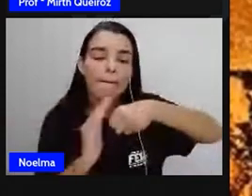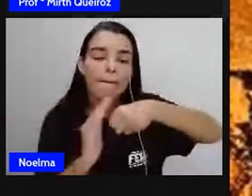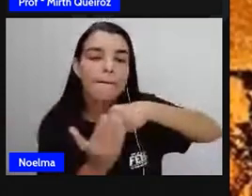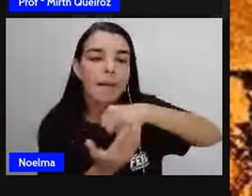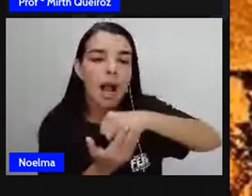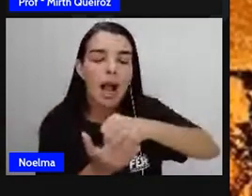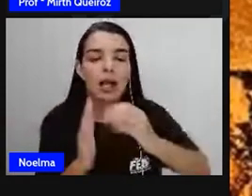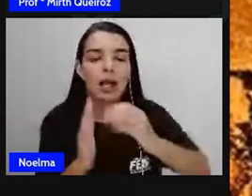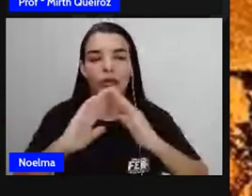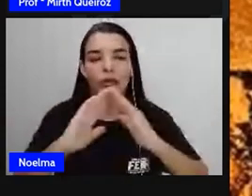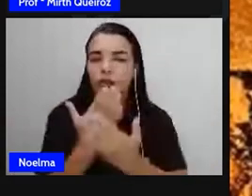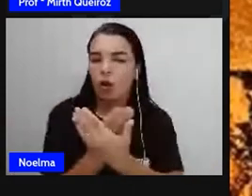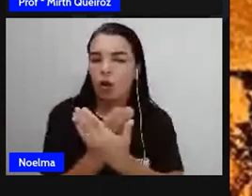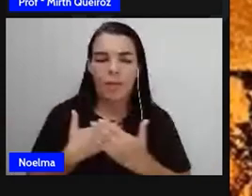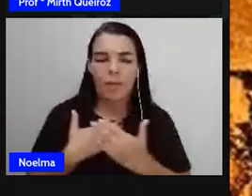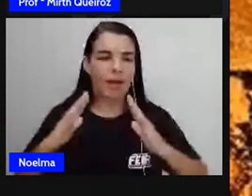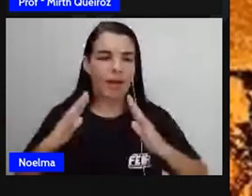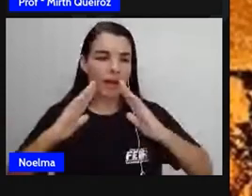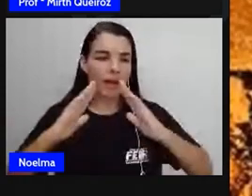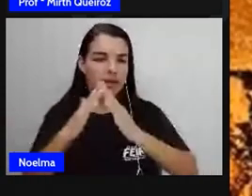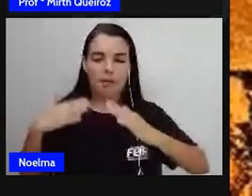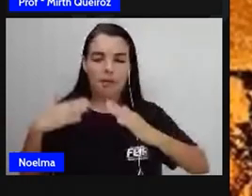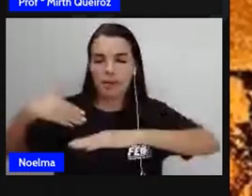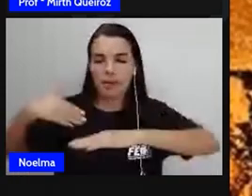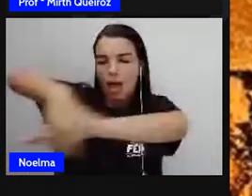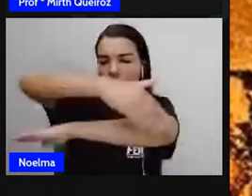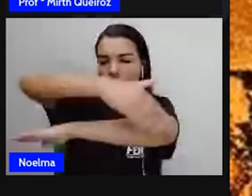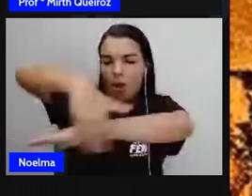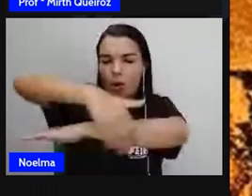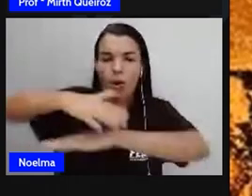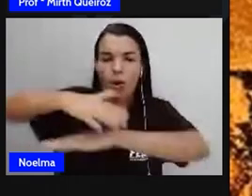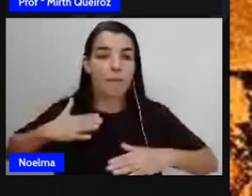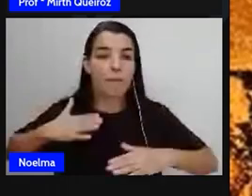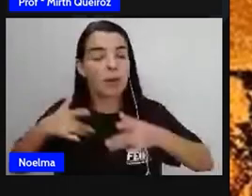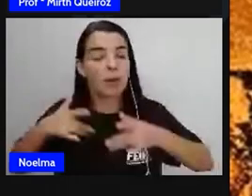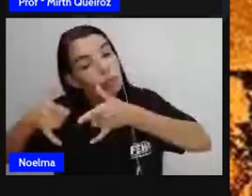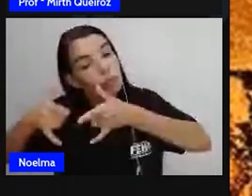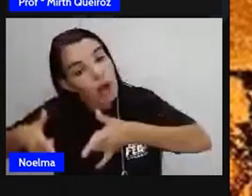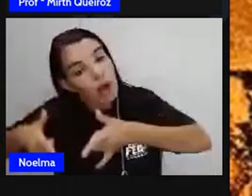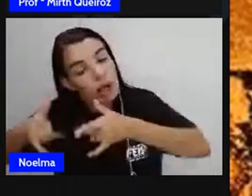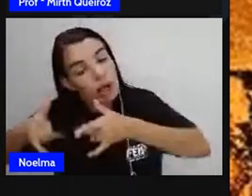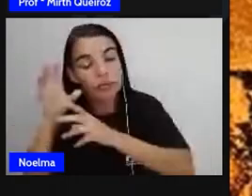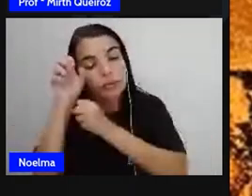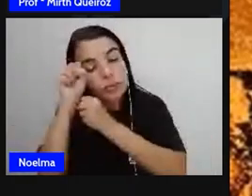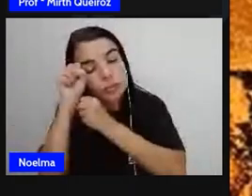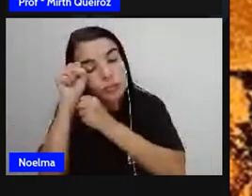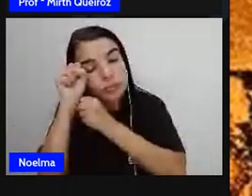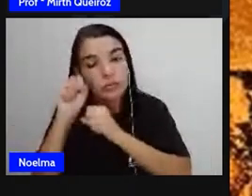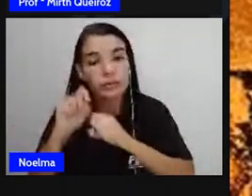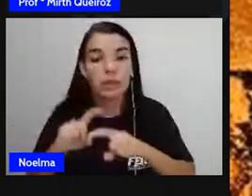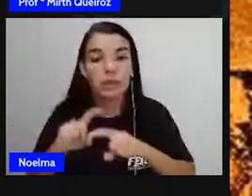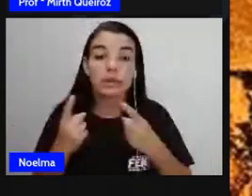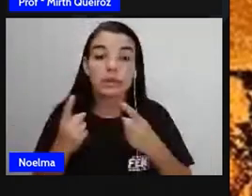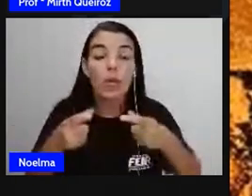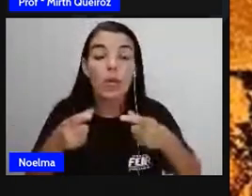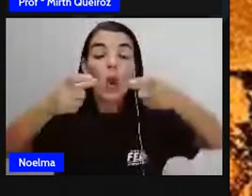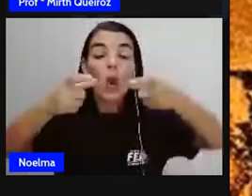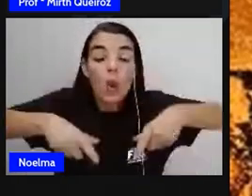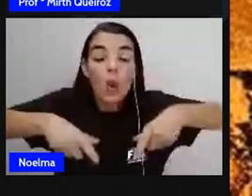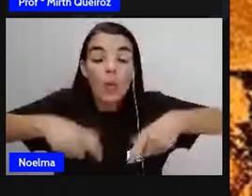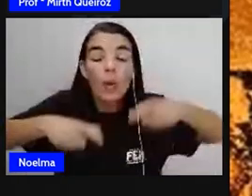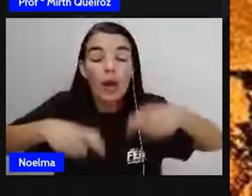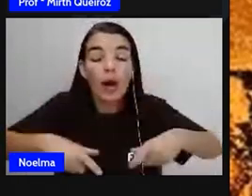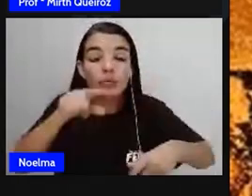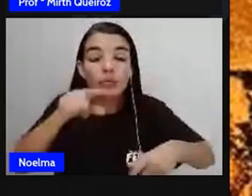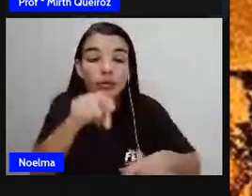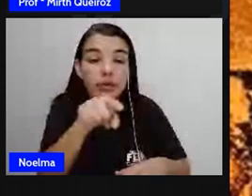casa, na minha rua, dentro do meu quarto. Isto é, isto é, o local em que estamos